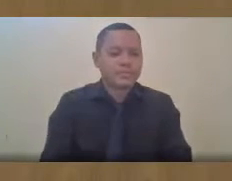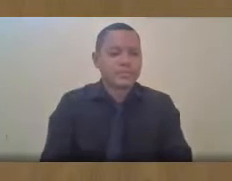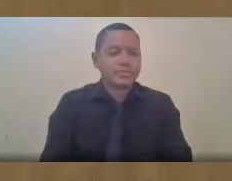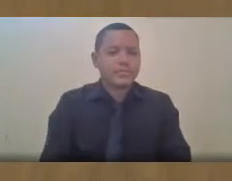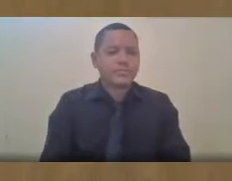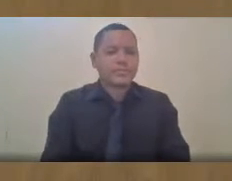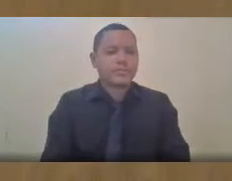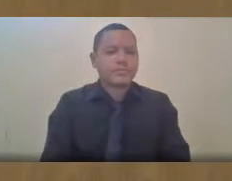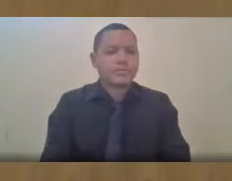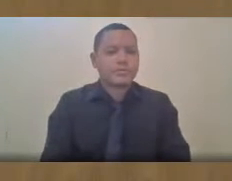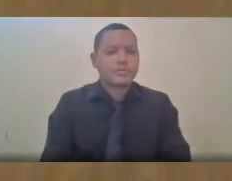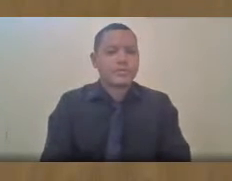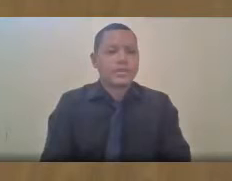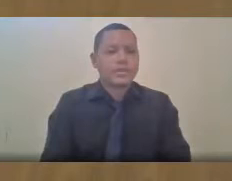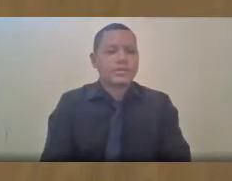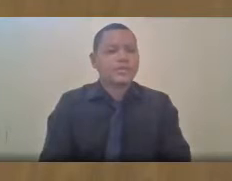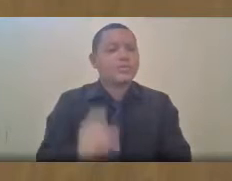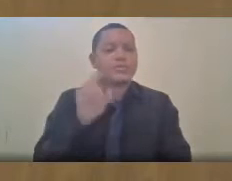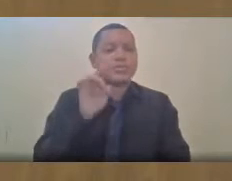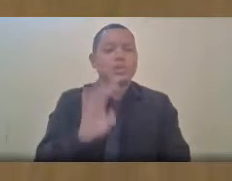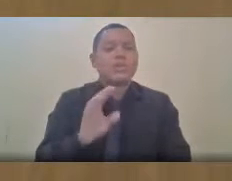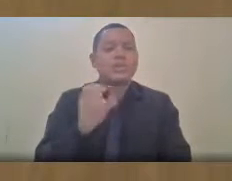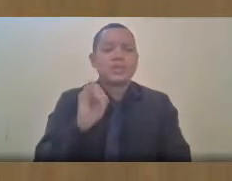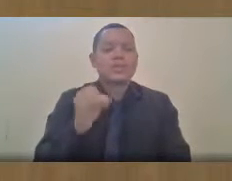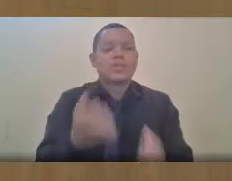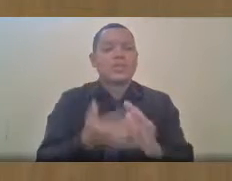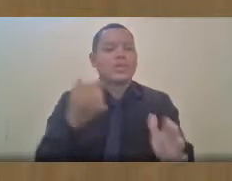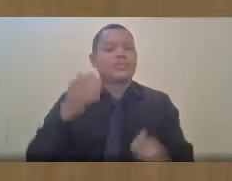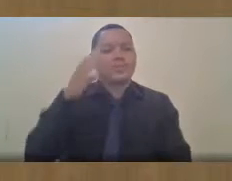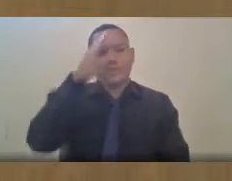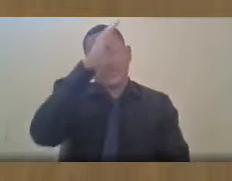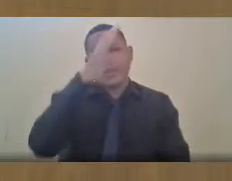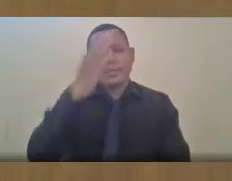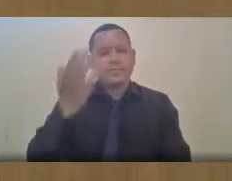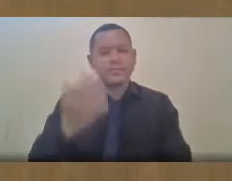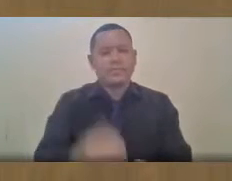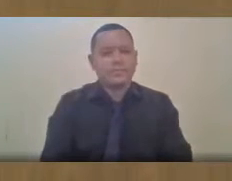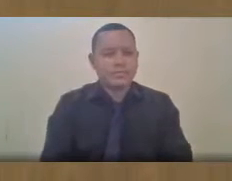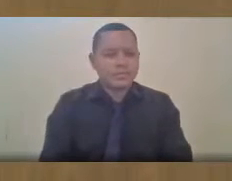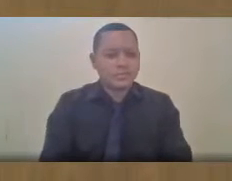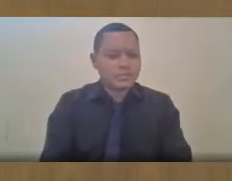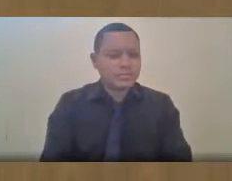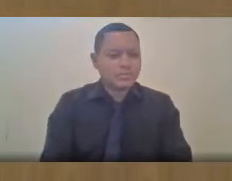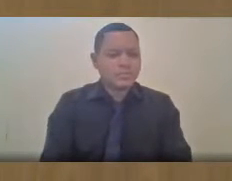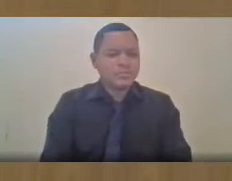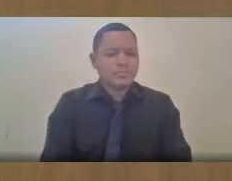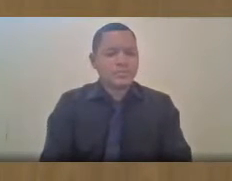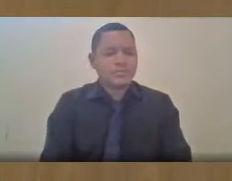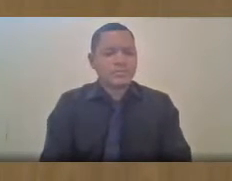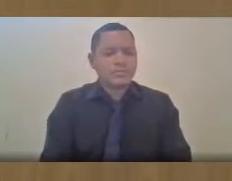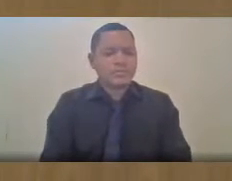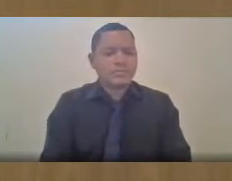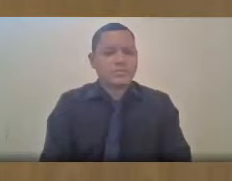o vírus do Covid-19. Mas o porquê de tudo isso? Porque o Bolsonaro,